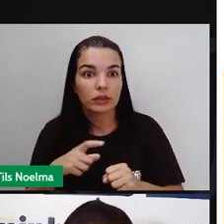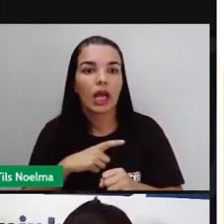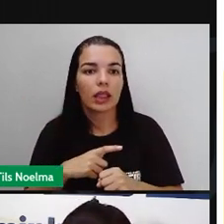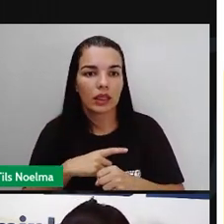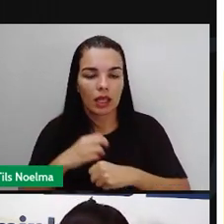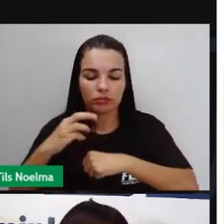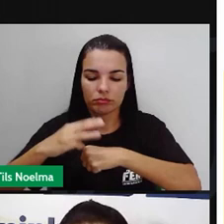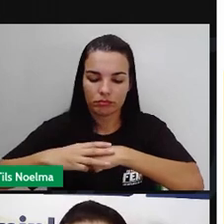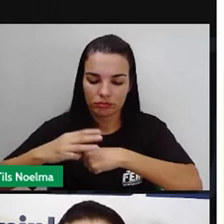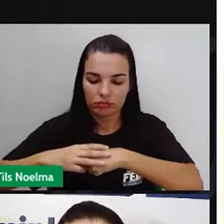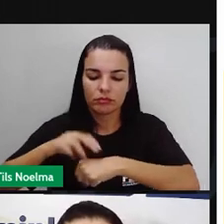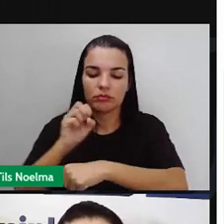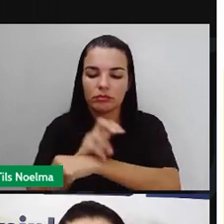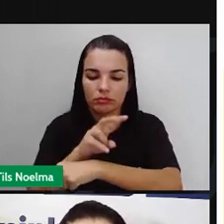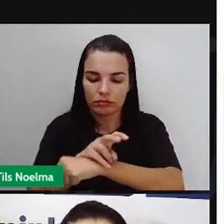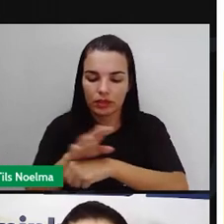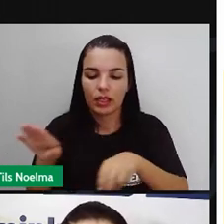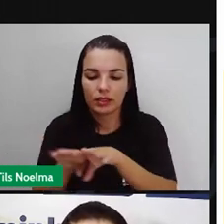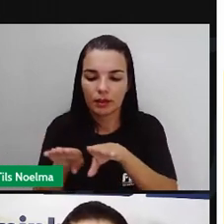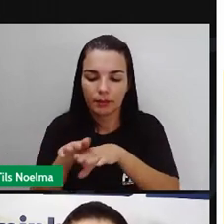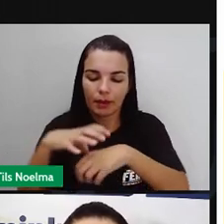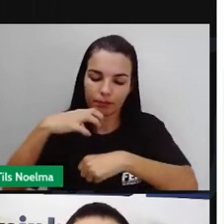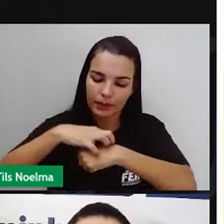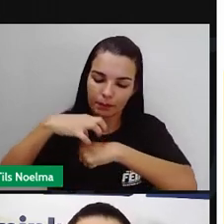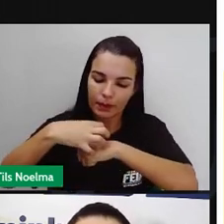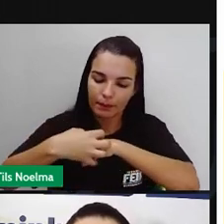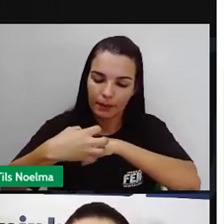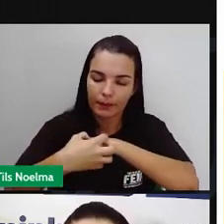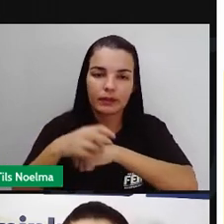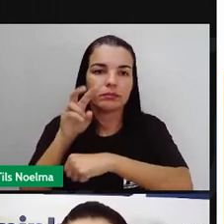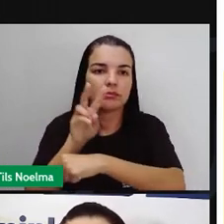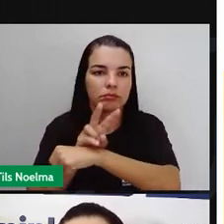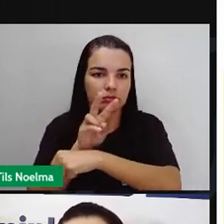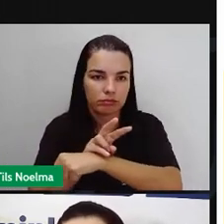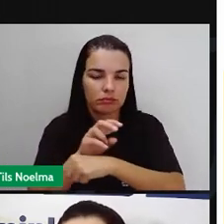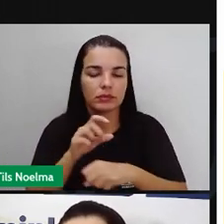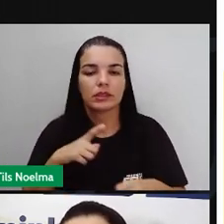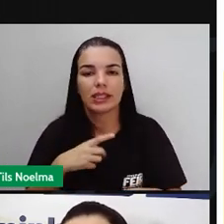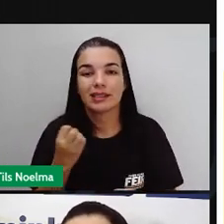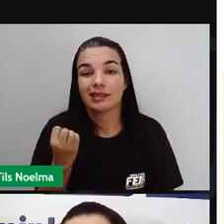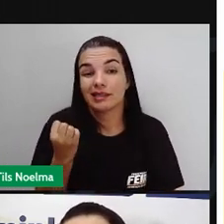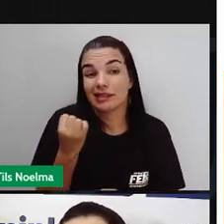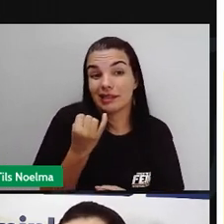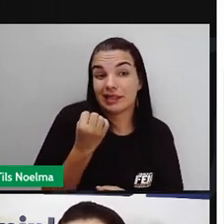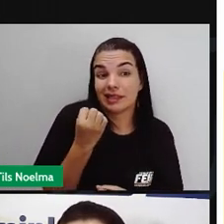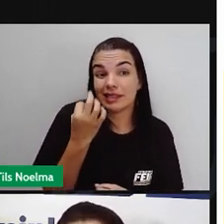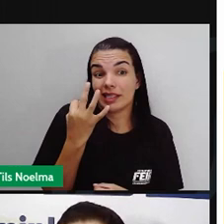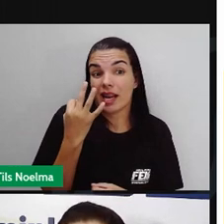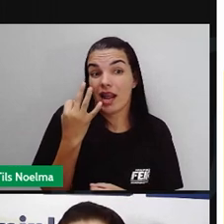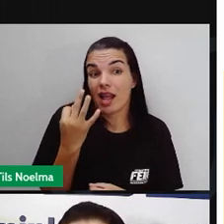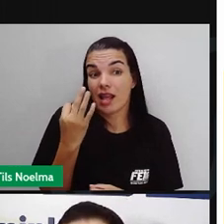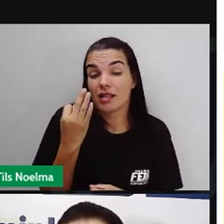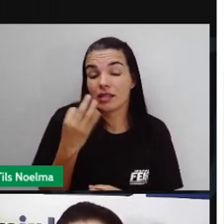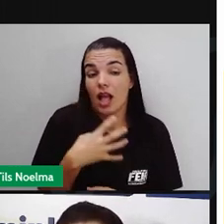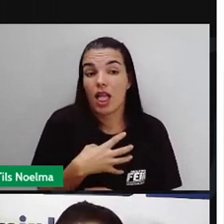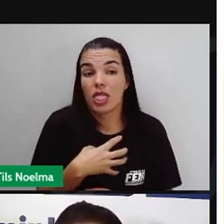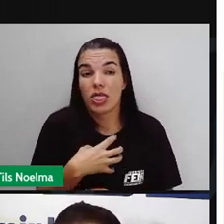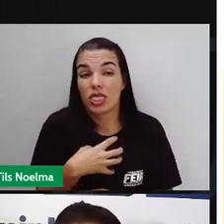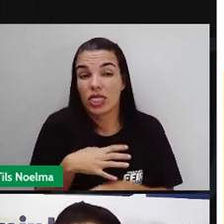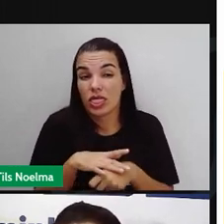na zika. Esses são os sintomas, né, das três doenças que permite a gente aí